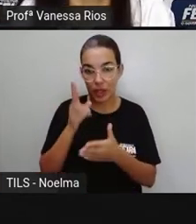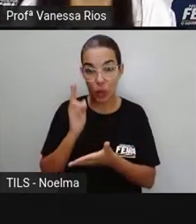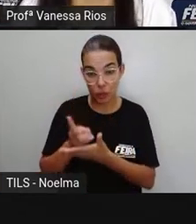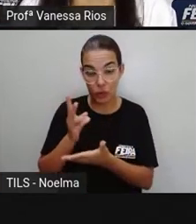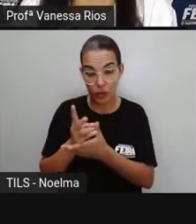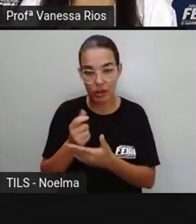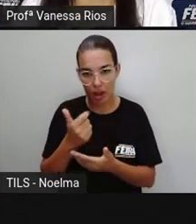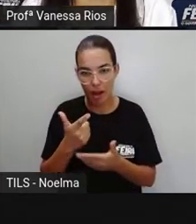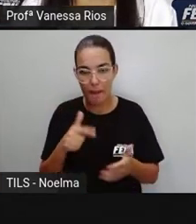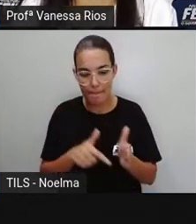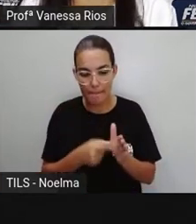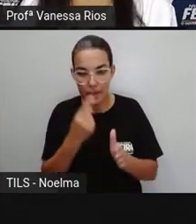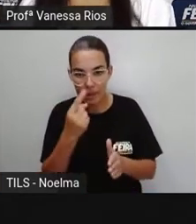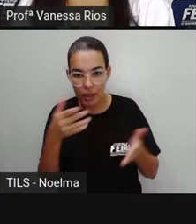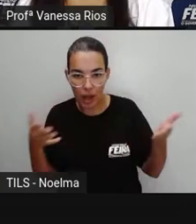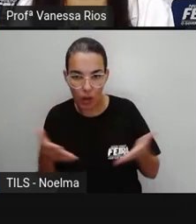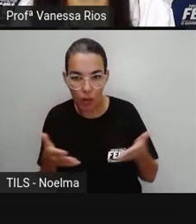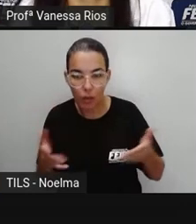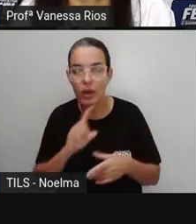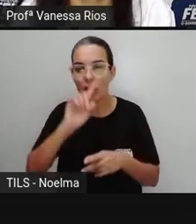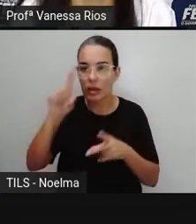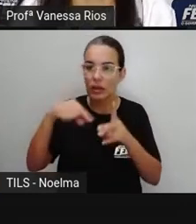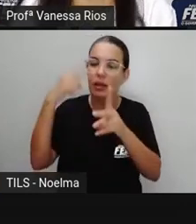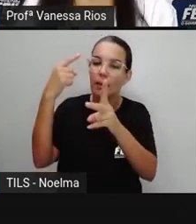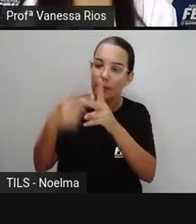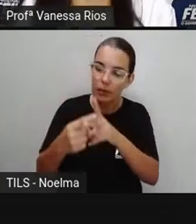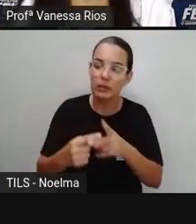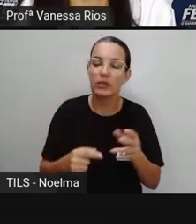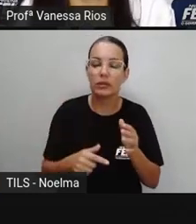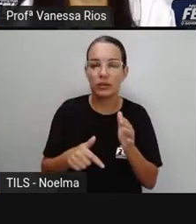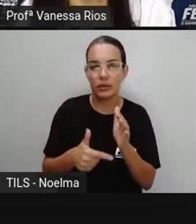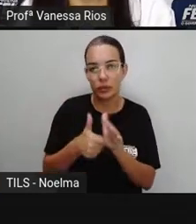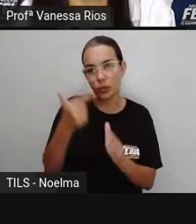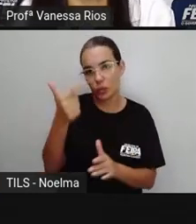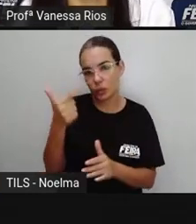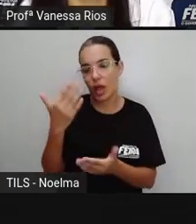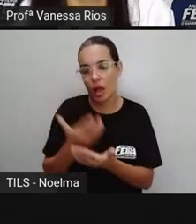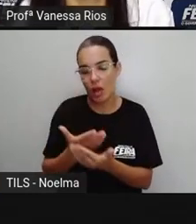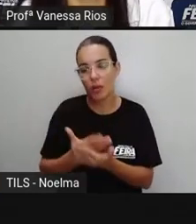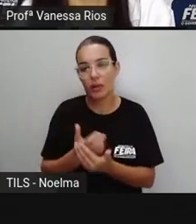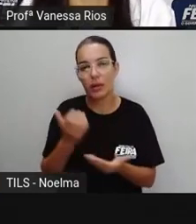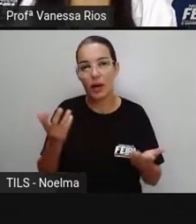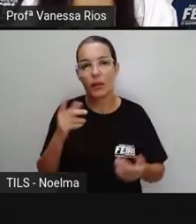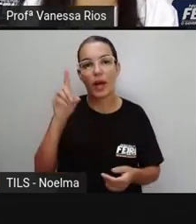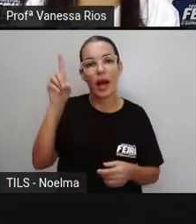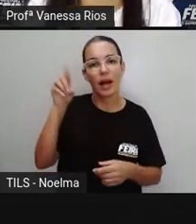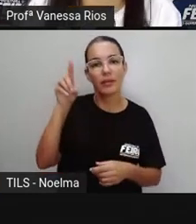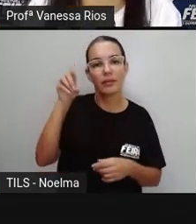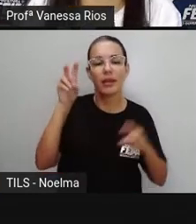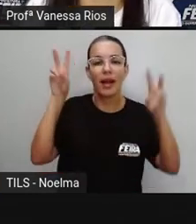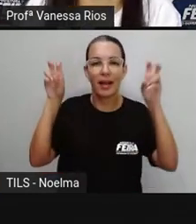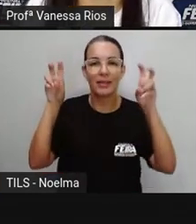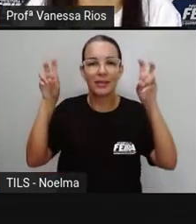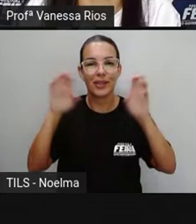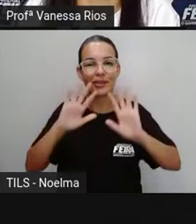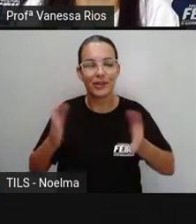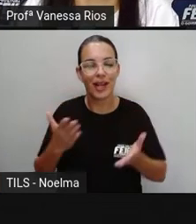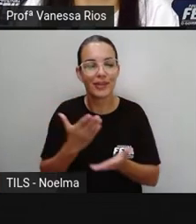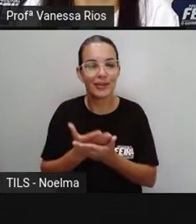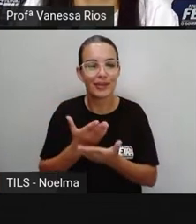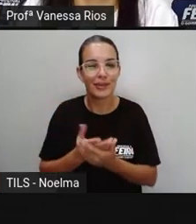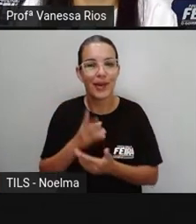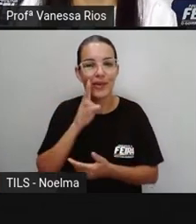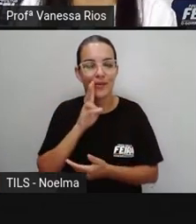tá certo? Nós vamos continuar revisando sobre esse assunto de acentuação, assunto que a gente já estudou em videoaulas